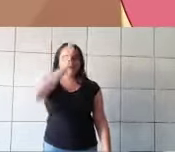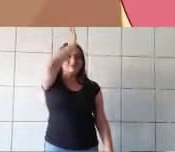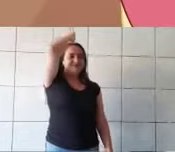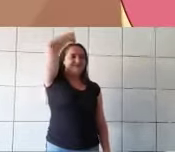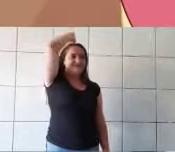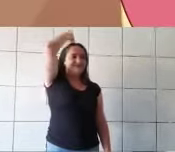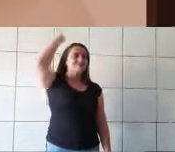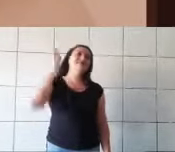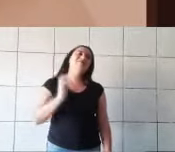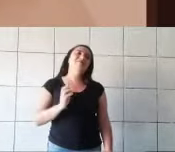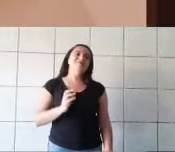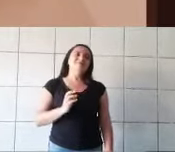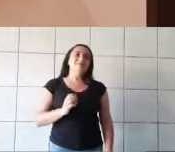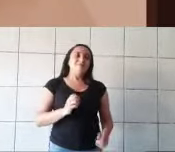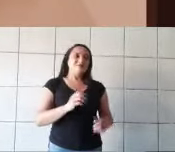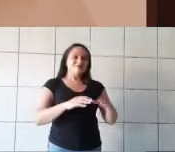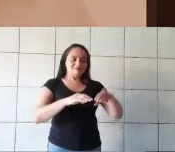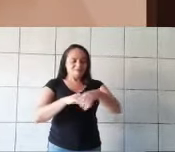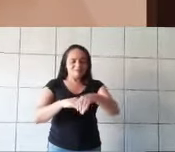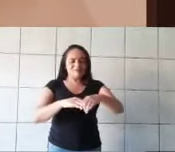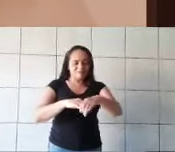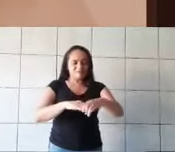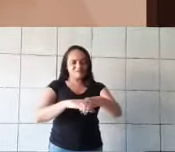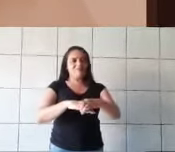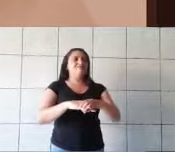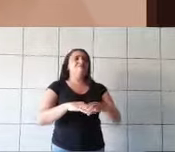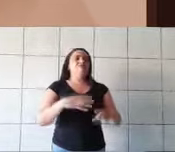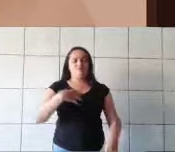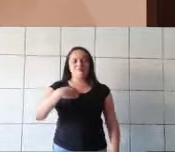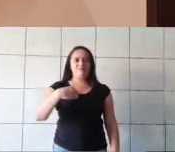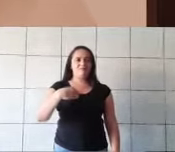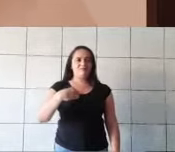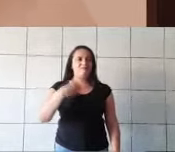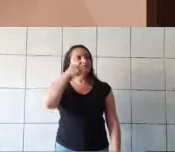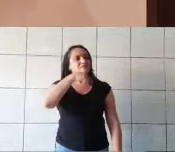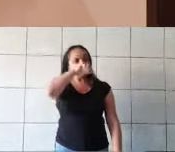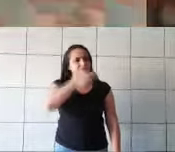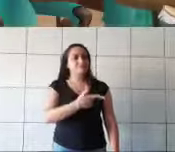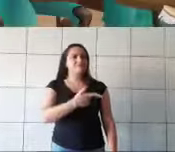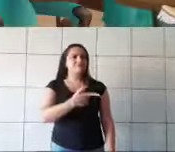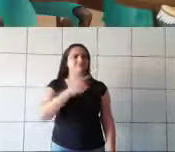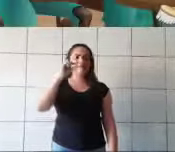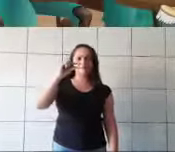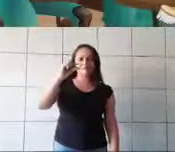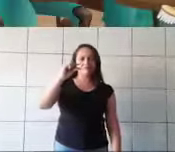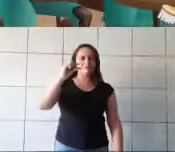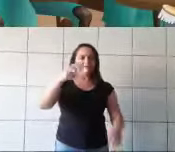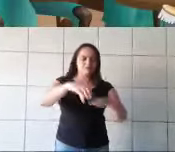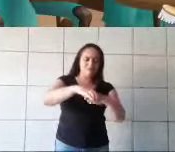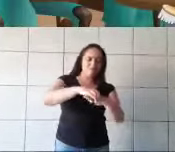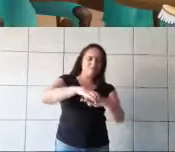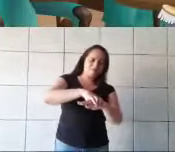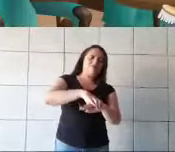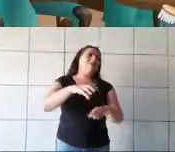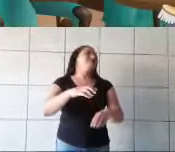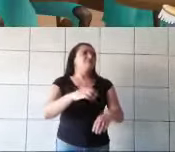Abra a porta para mim! Que patético! O que um príncipe teria em comum com você, que é uma empregada? Os homens primeiro deixaram